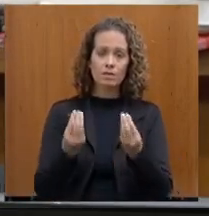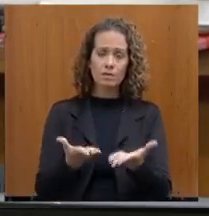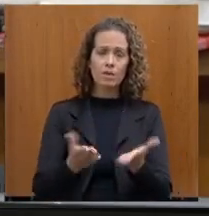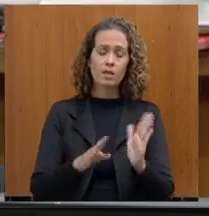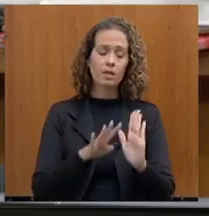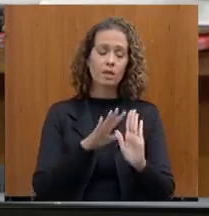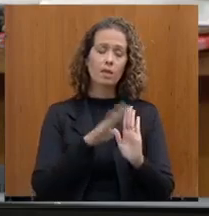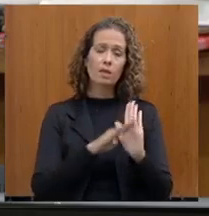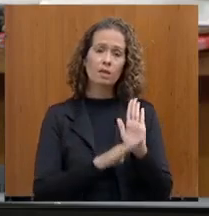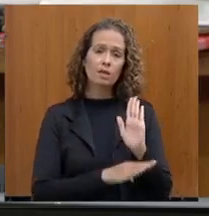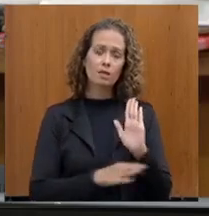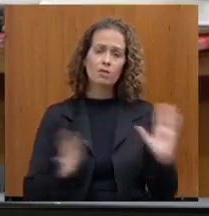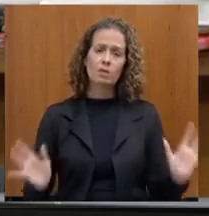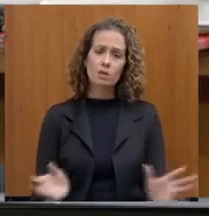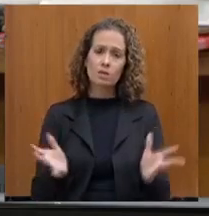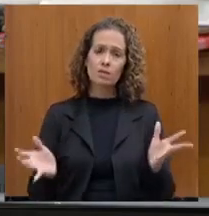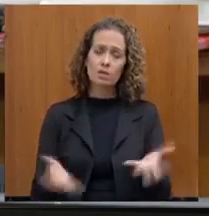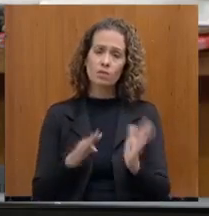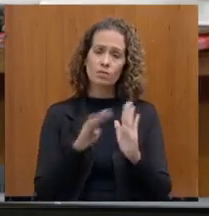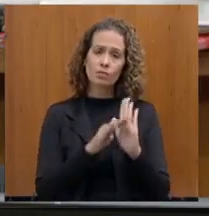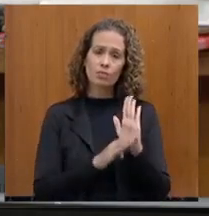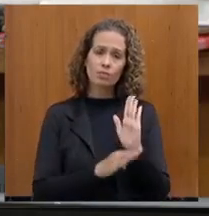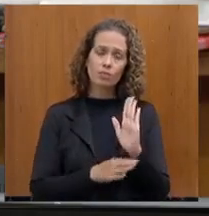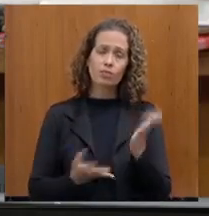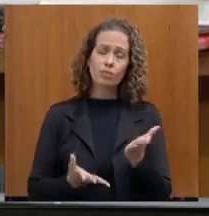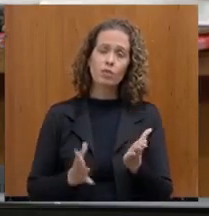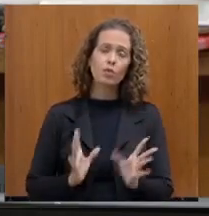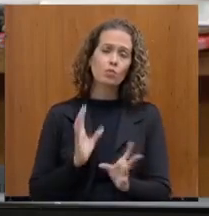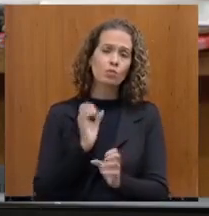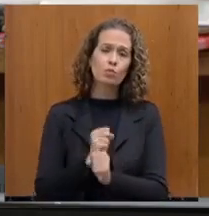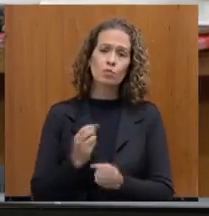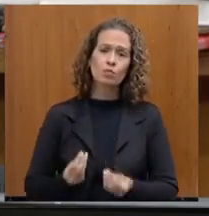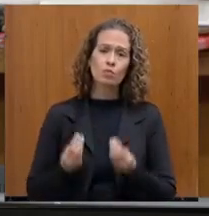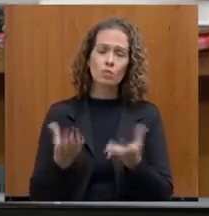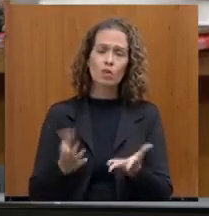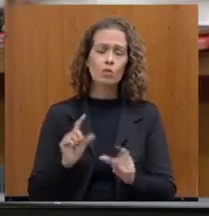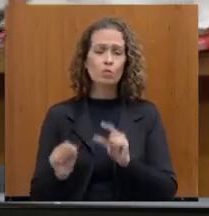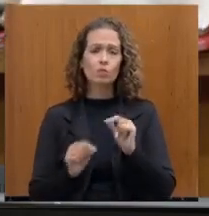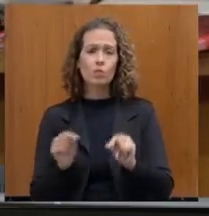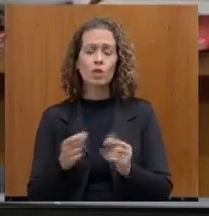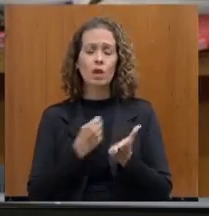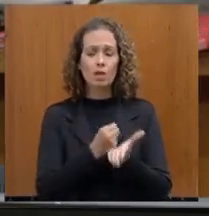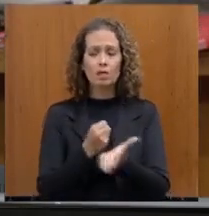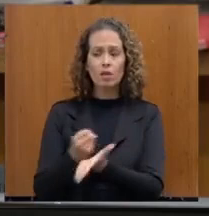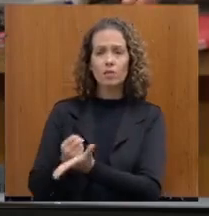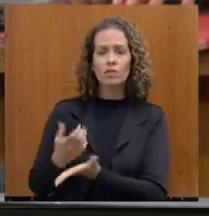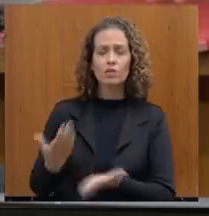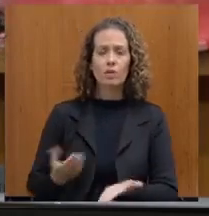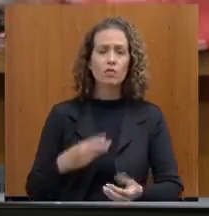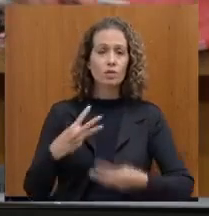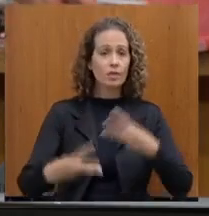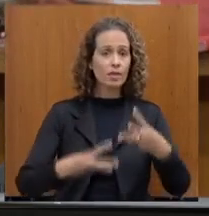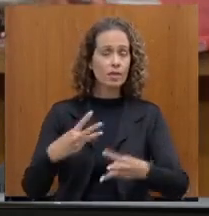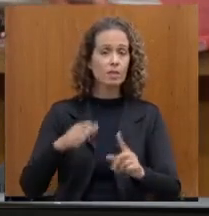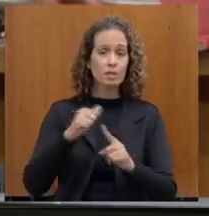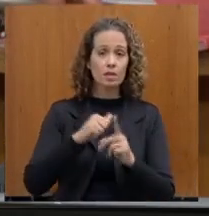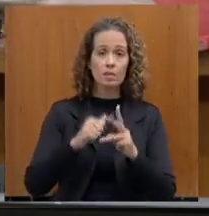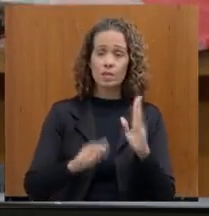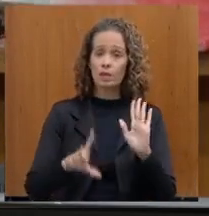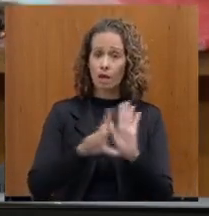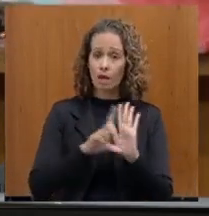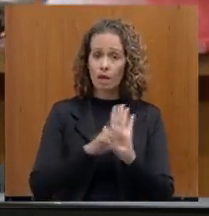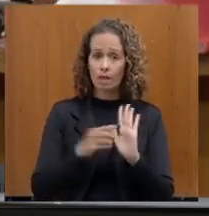dos incentivos existentes, os novos incentivos, impactos financeiros, quais são os contribuintes, isso é trimestralmente, conforme a Lei 23